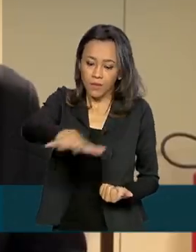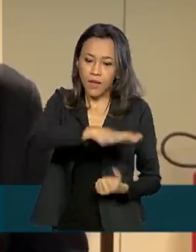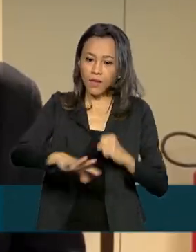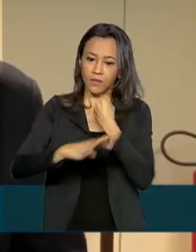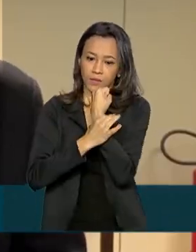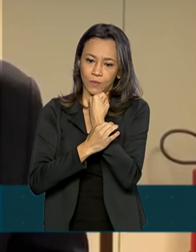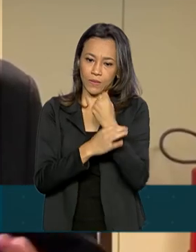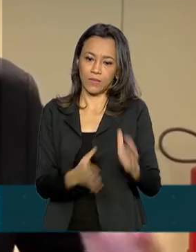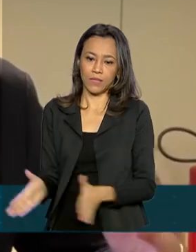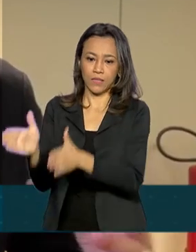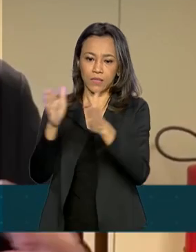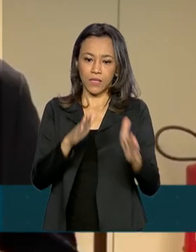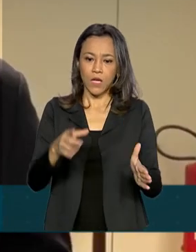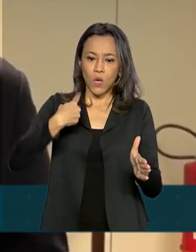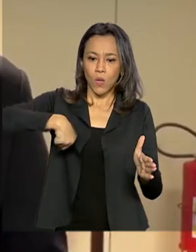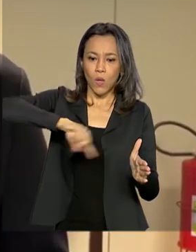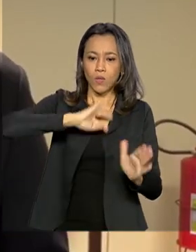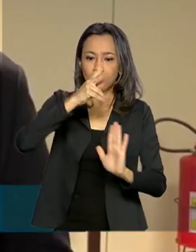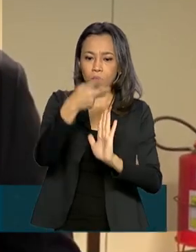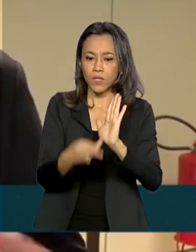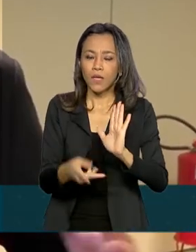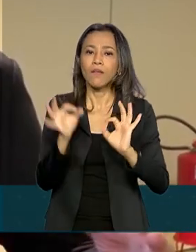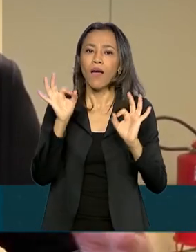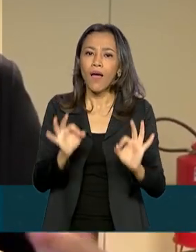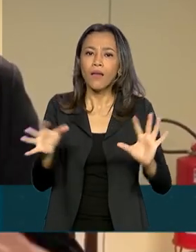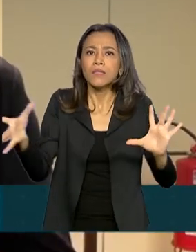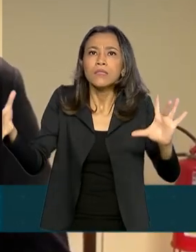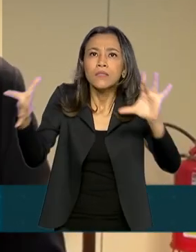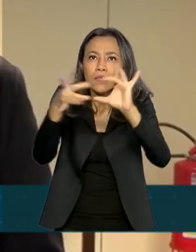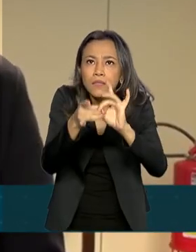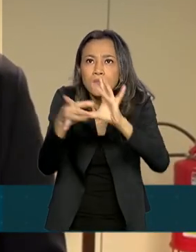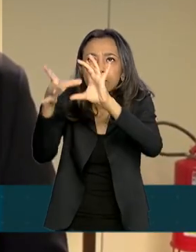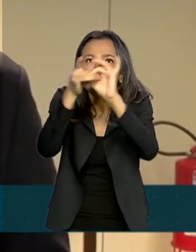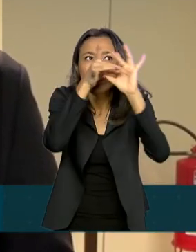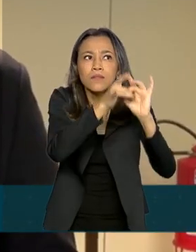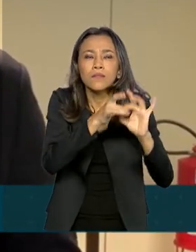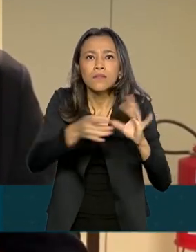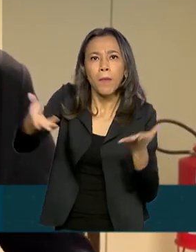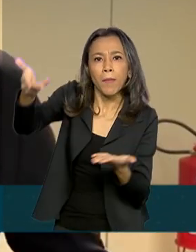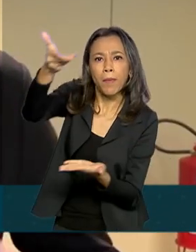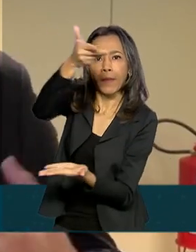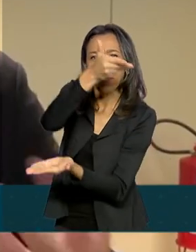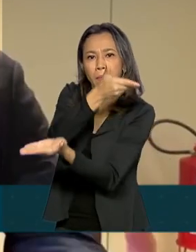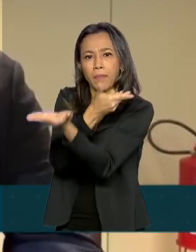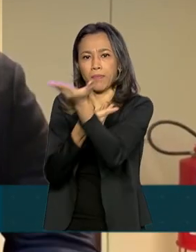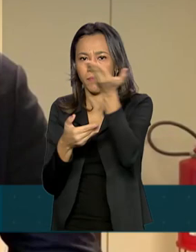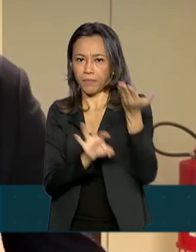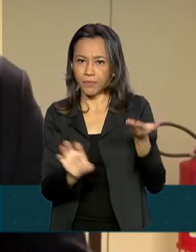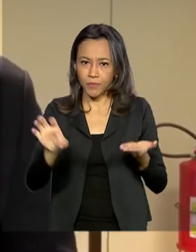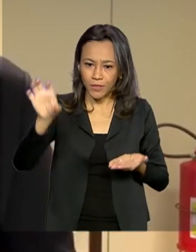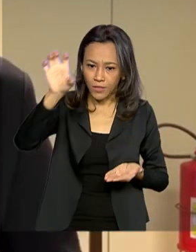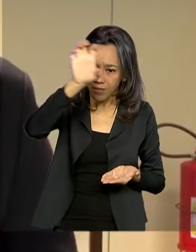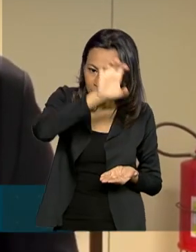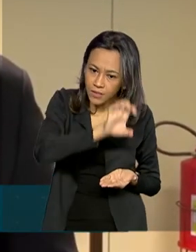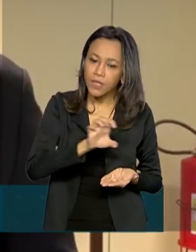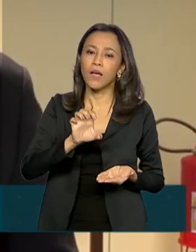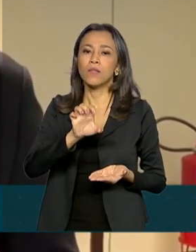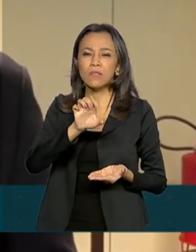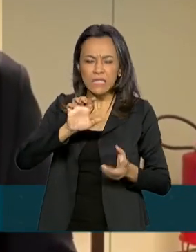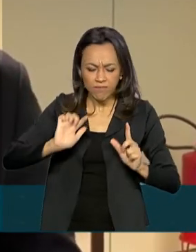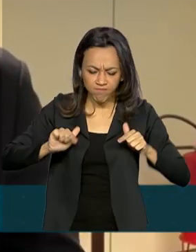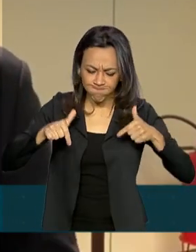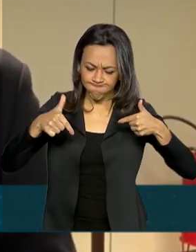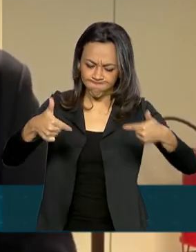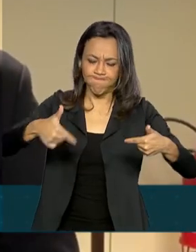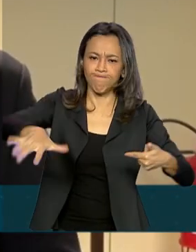O nosso projeto é estreitar a relação, integrar a atuação e fazer um trabalho na segurança pública